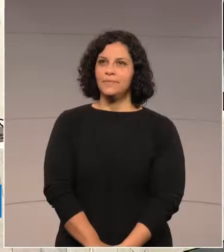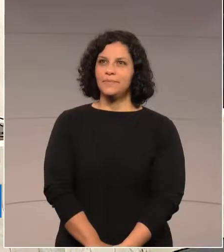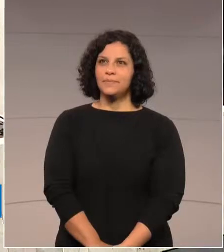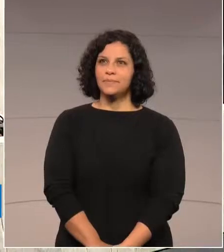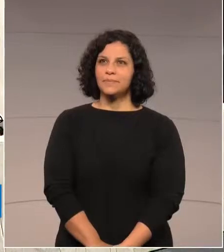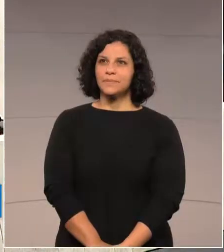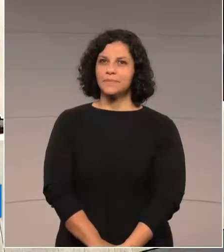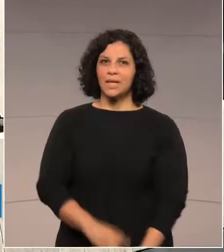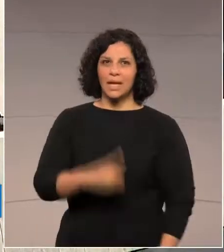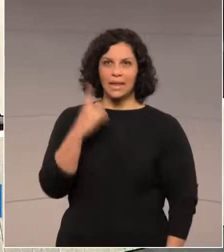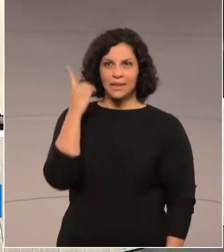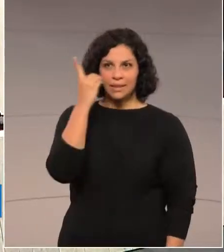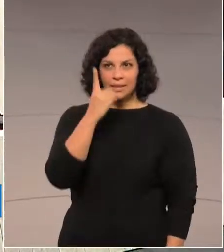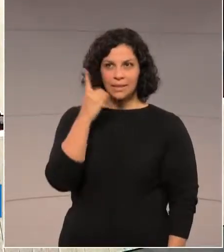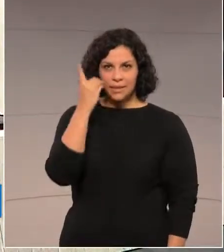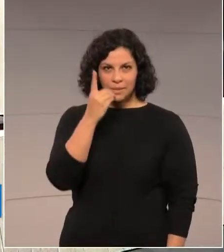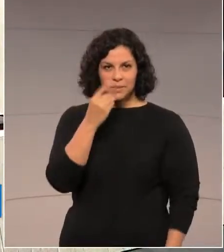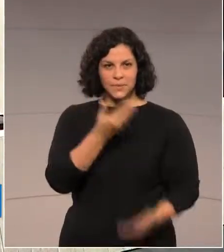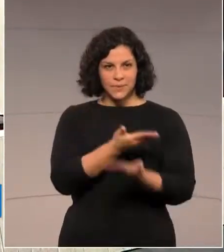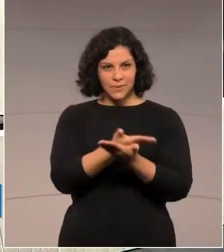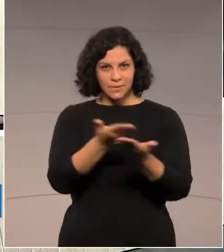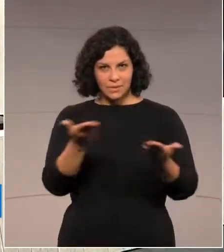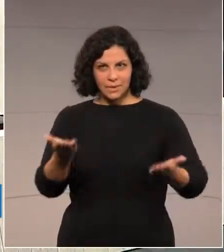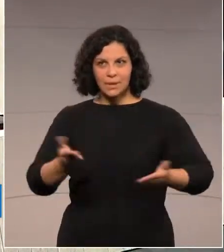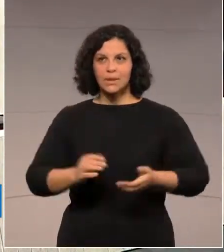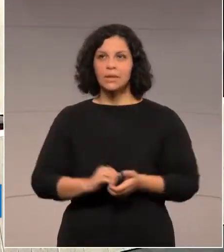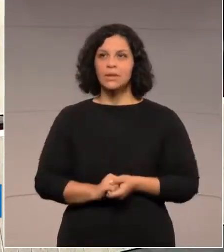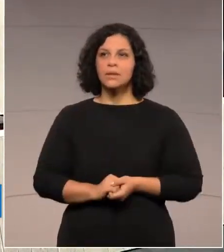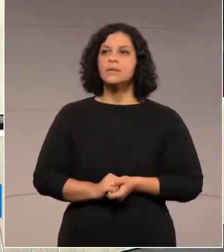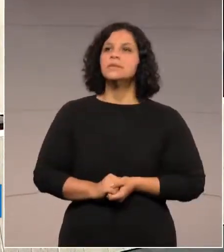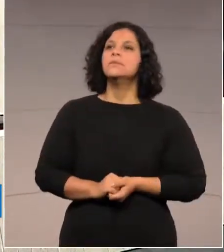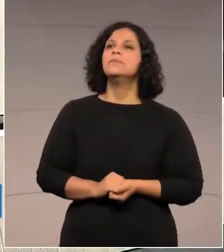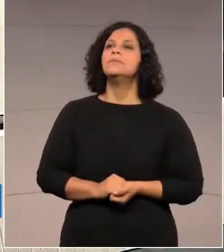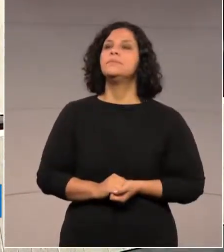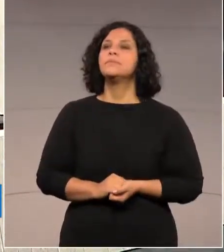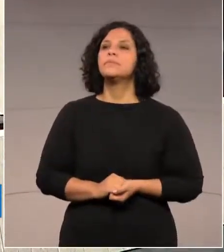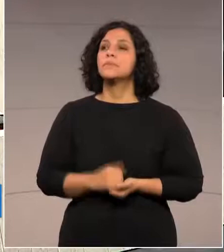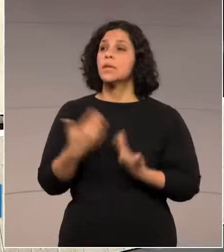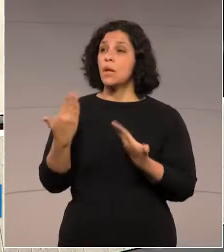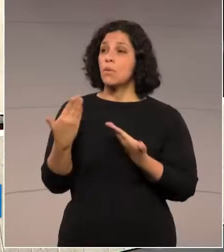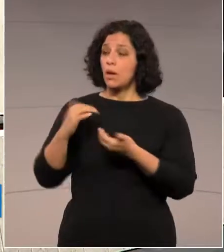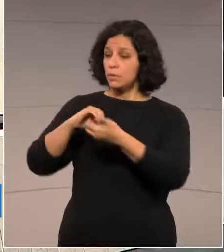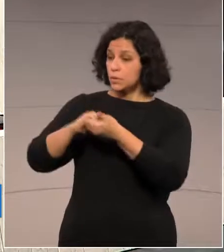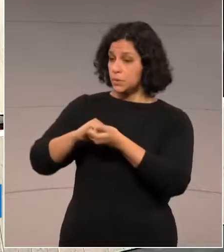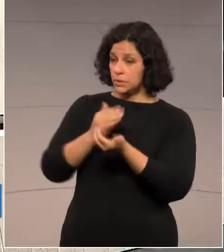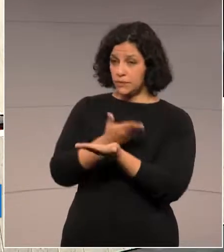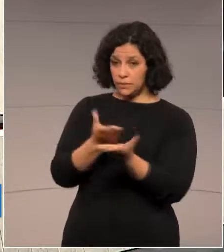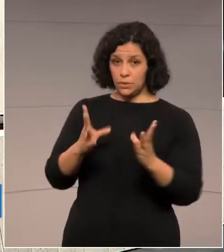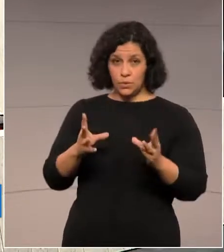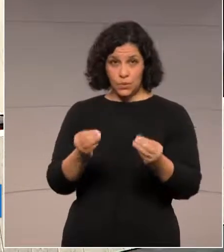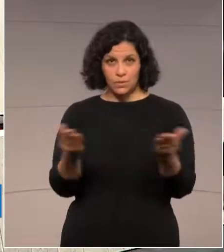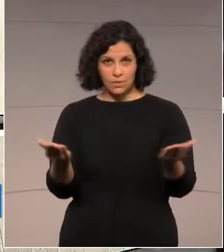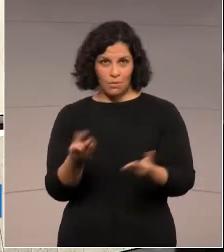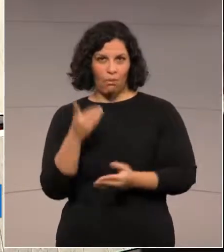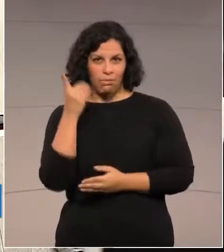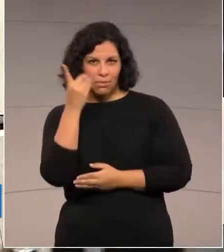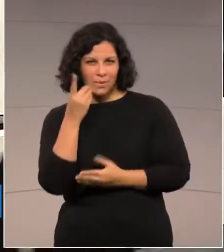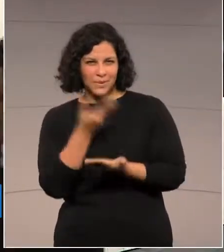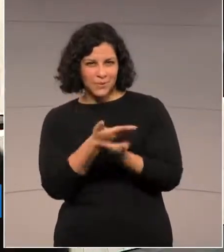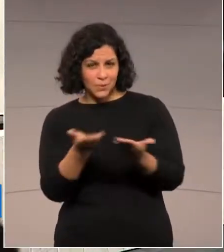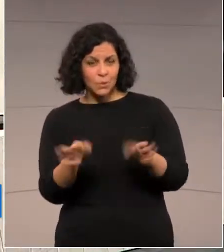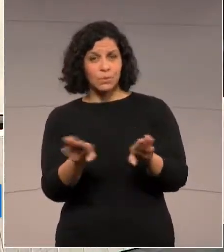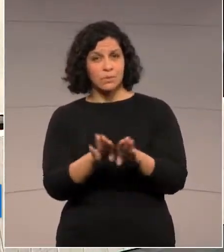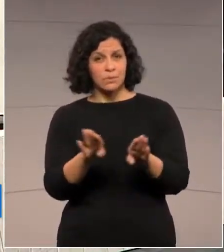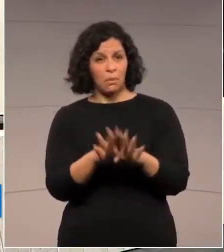Deputados, senhores, senhoras deputadas, quero cumprimentá-los, deputados e deputadas, todos que